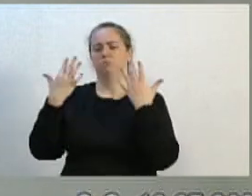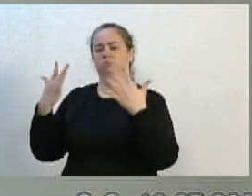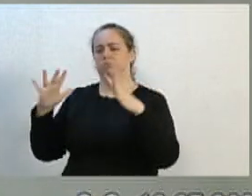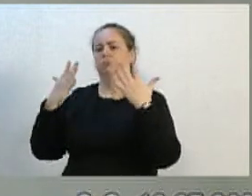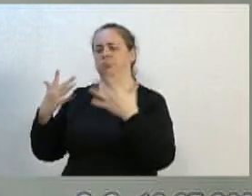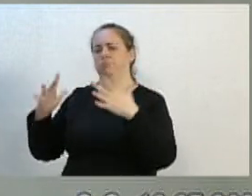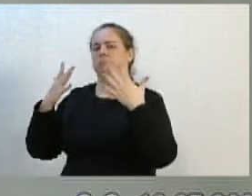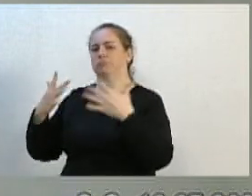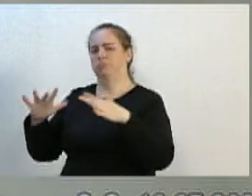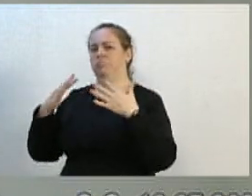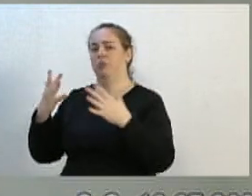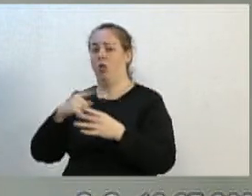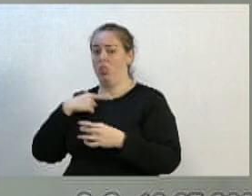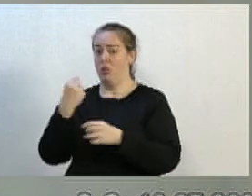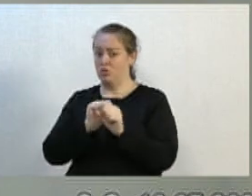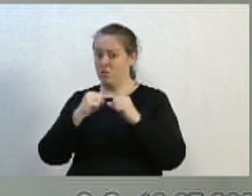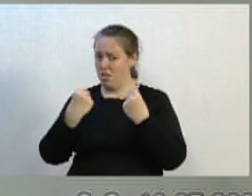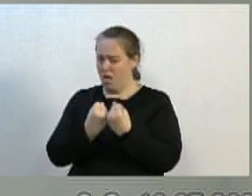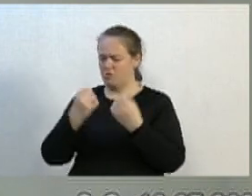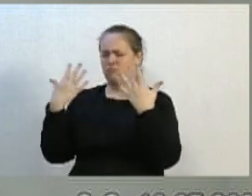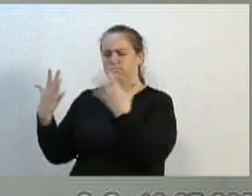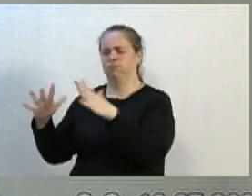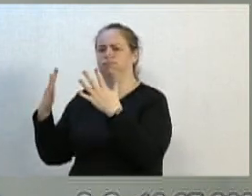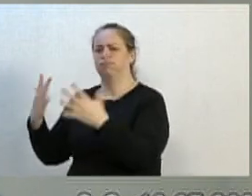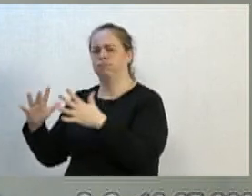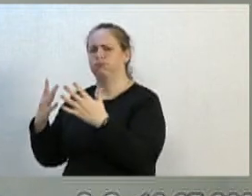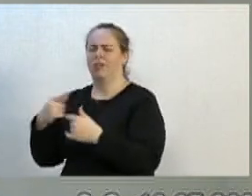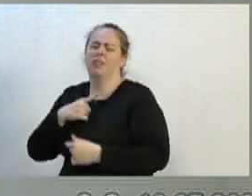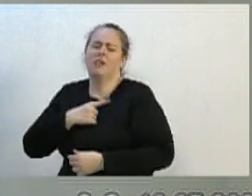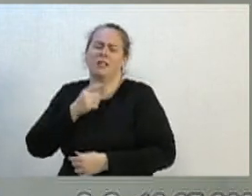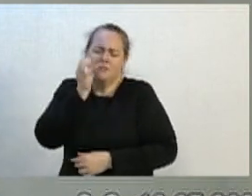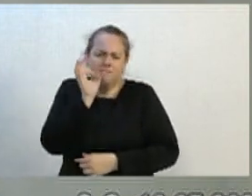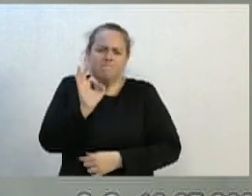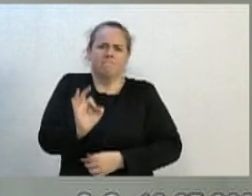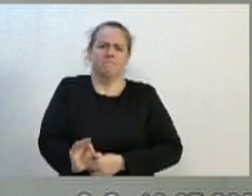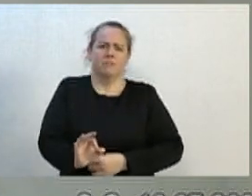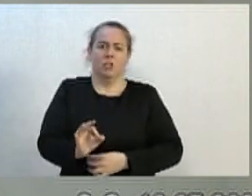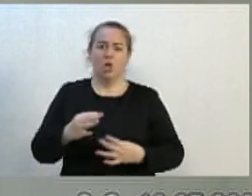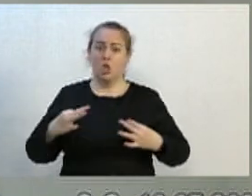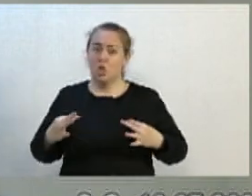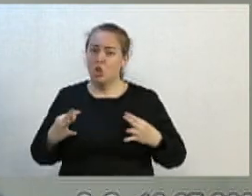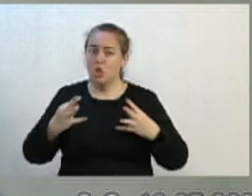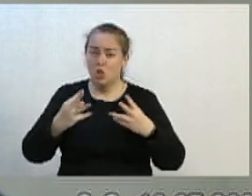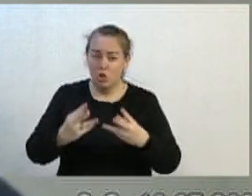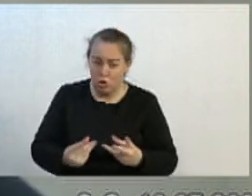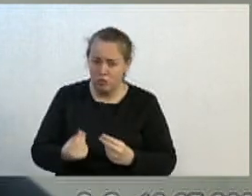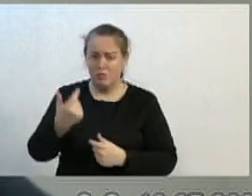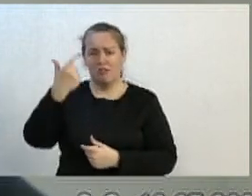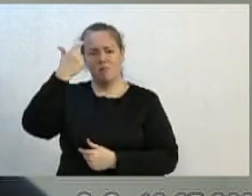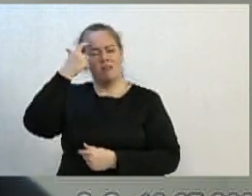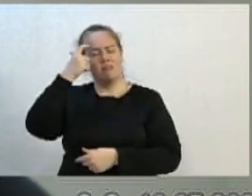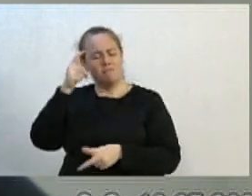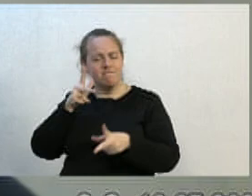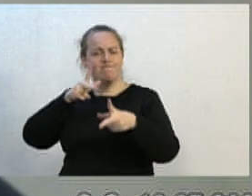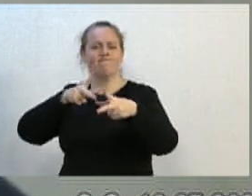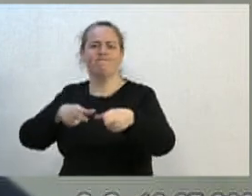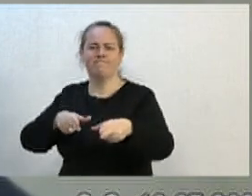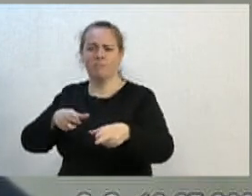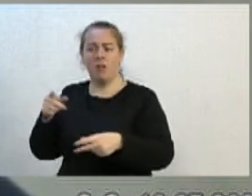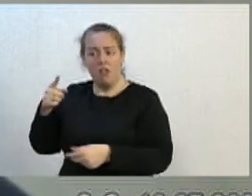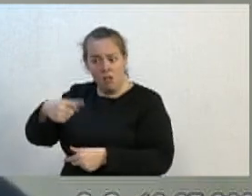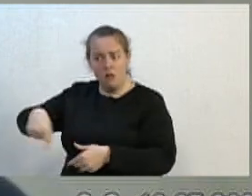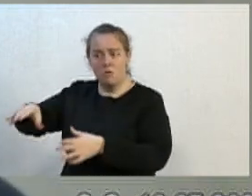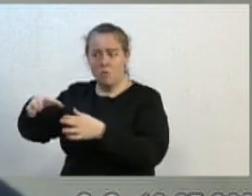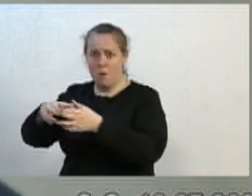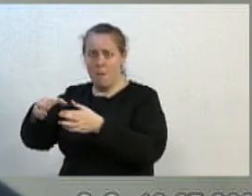nossos, da sociedade, eu tenho certeza que todos estão pensando assim. A eles,